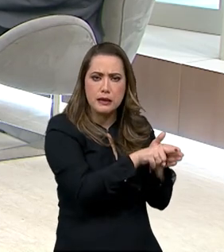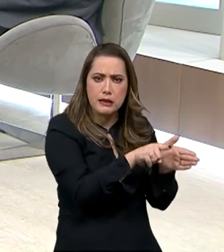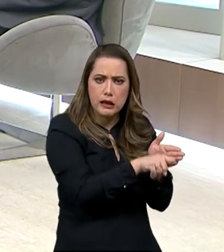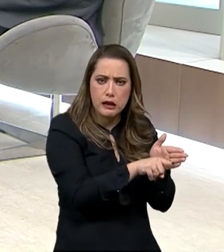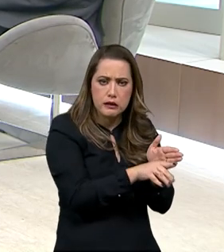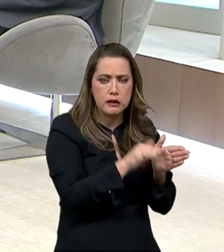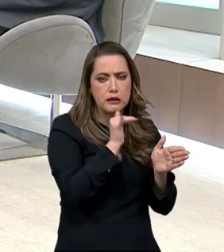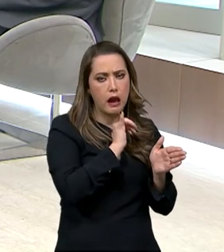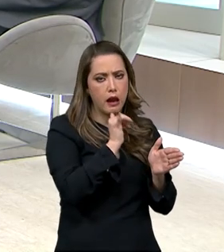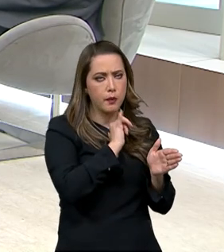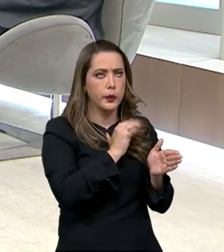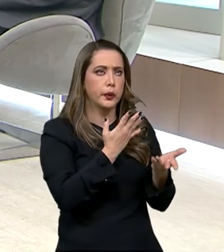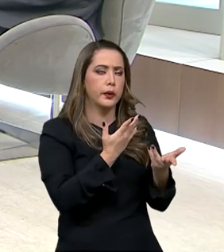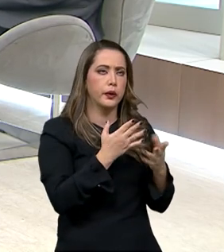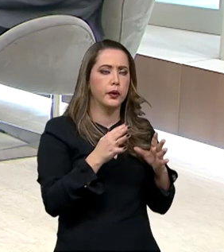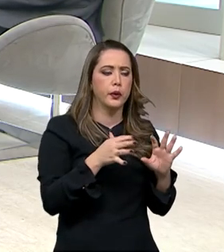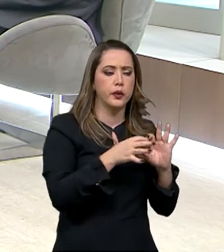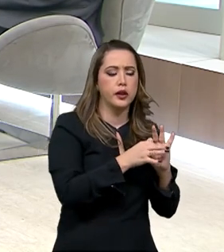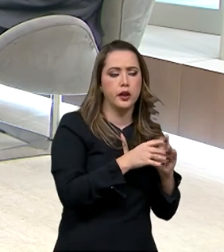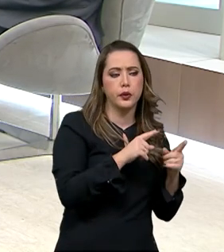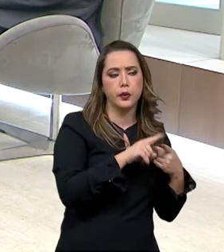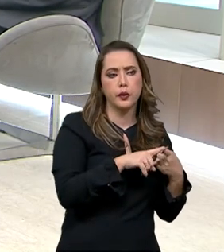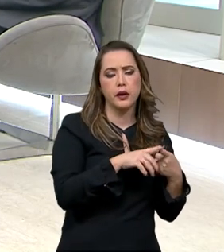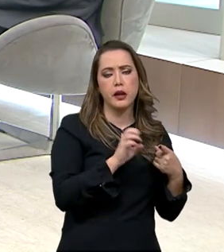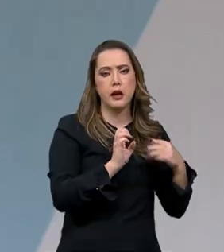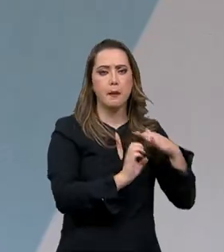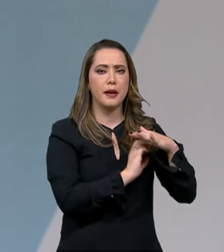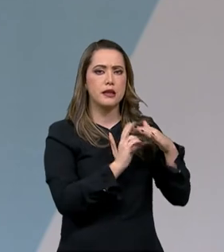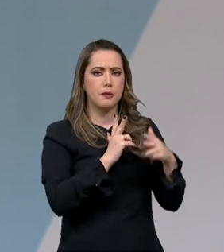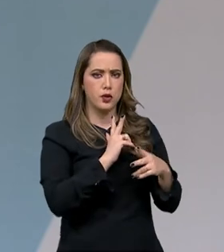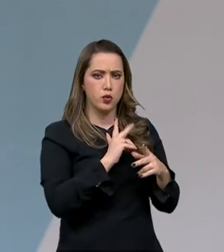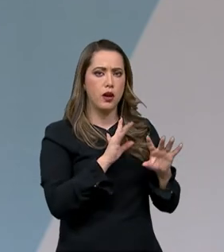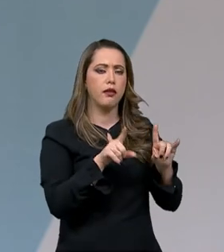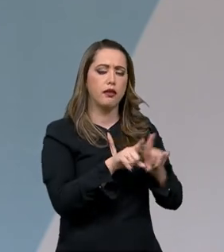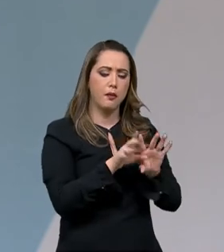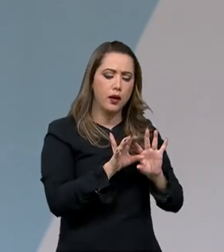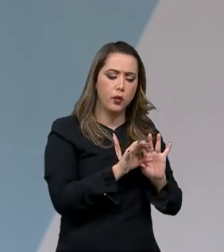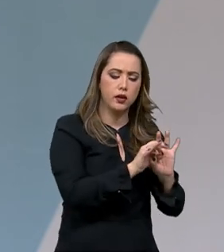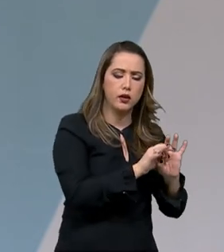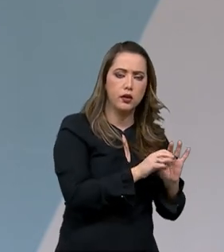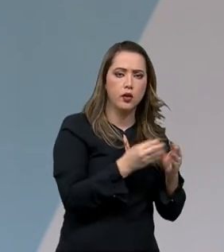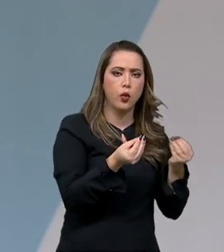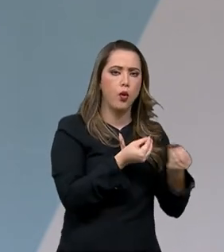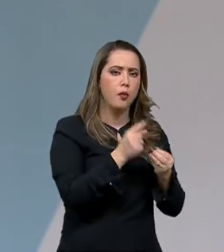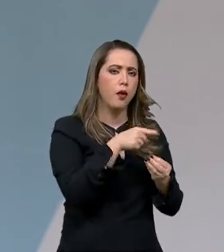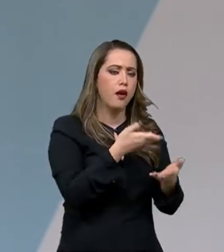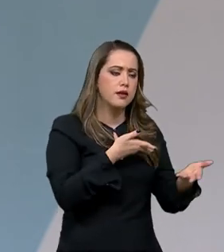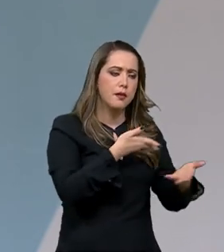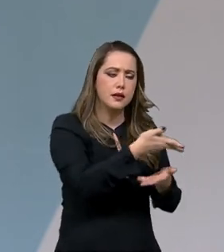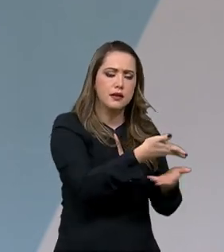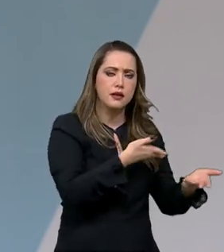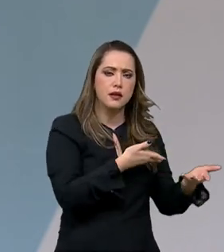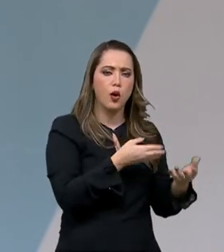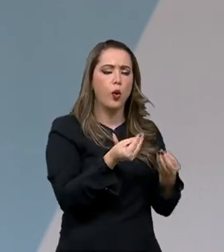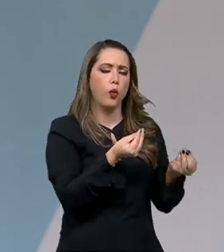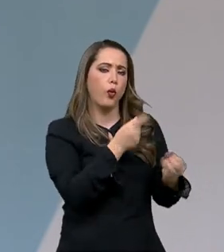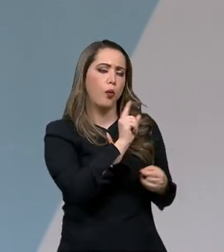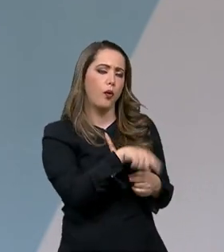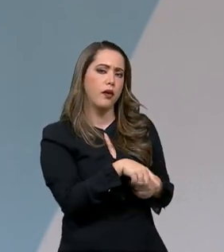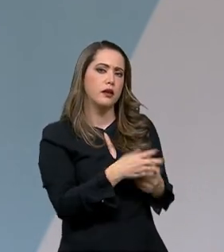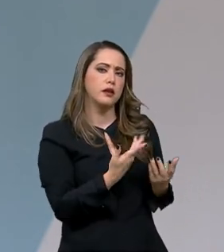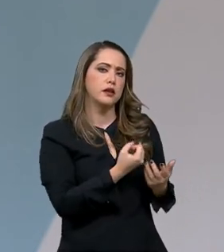parceiros como empresas privadas. Como é que se dá esse tipo de parceria e como lidar com